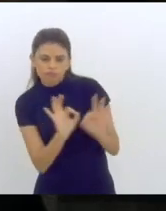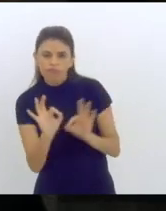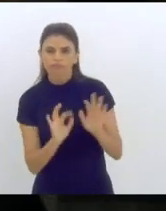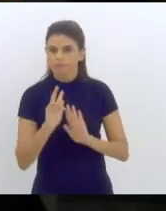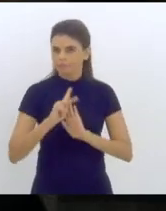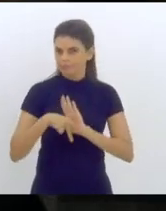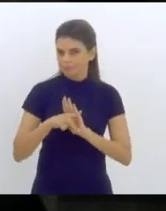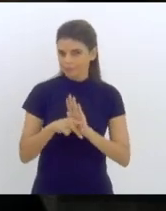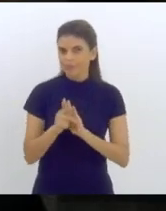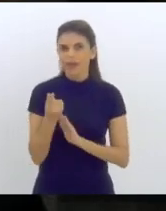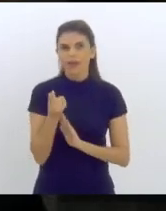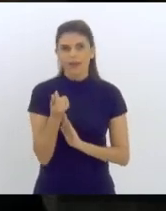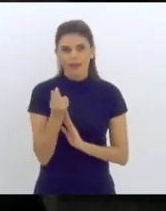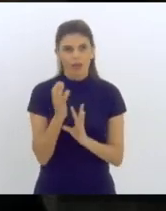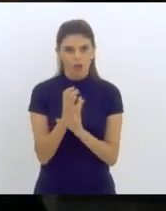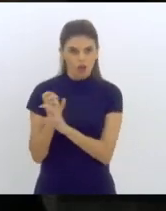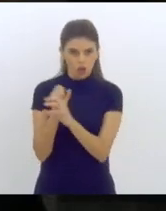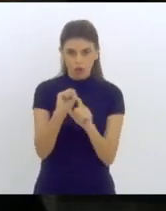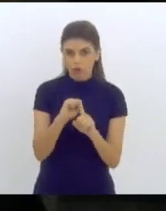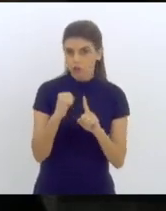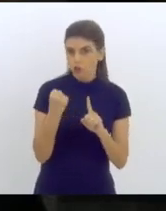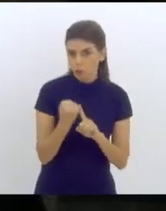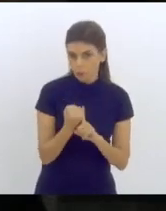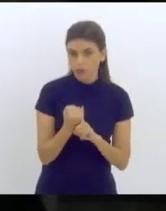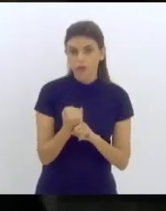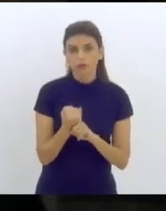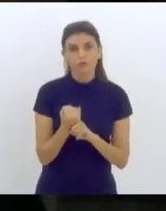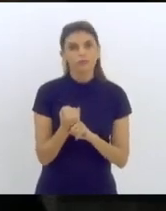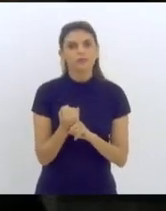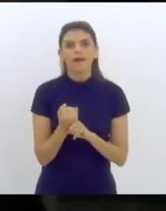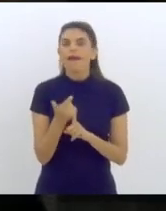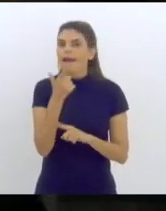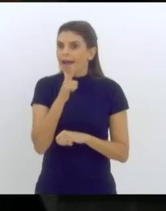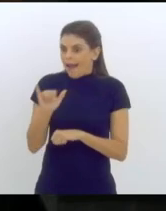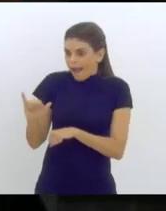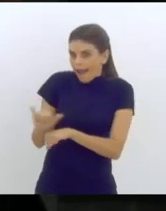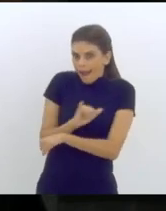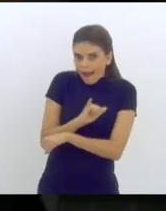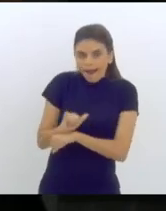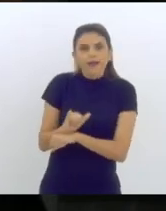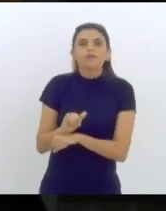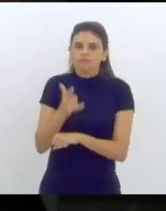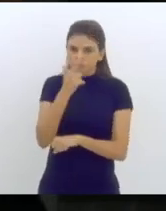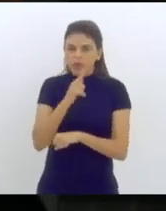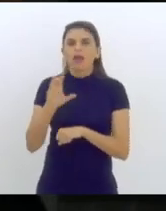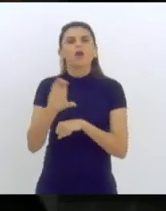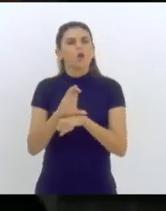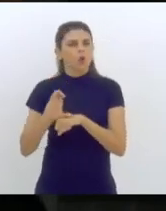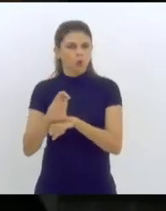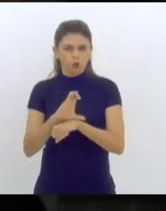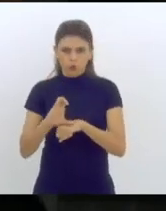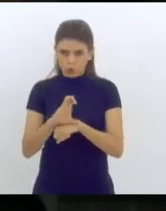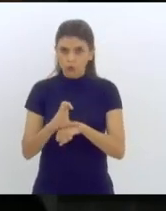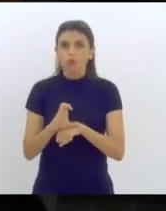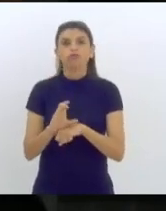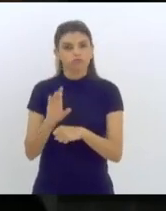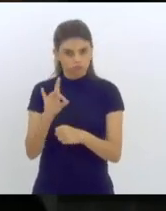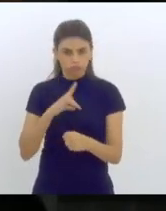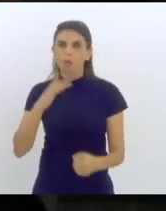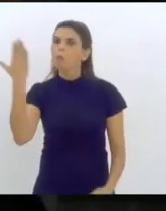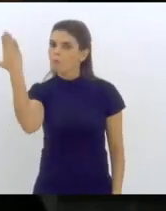ele está constitucionalizado. A Constituição do Estado